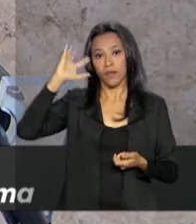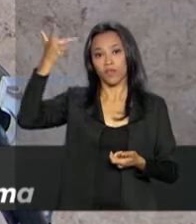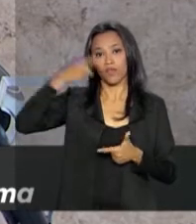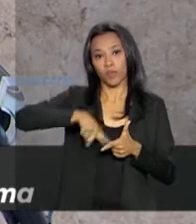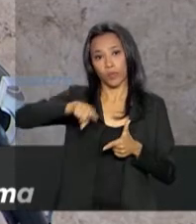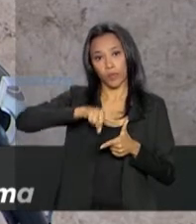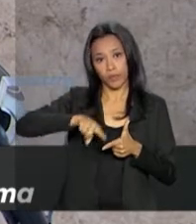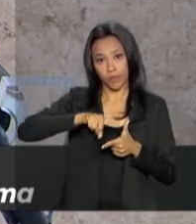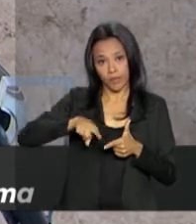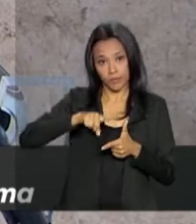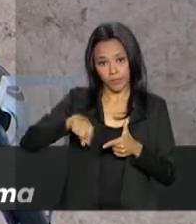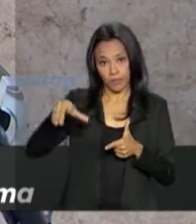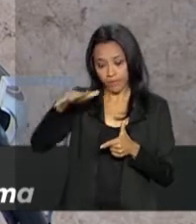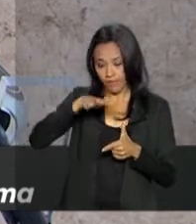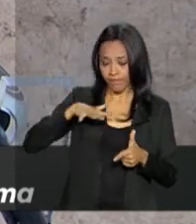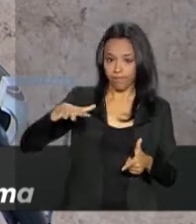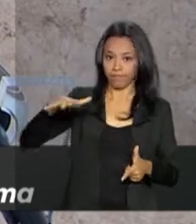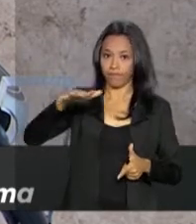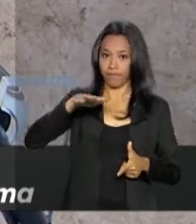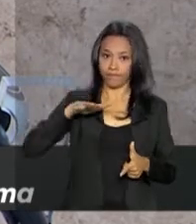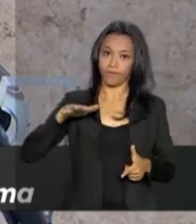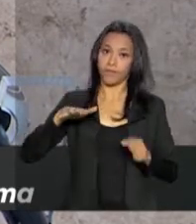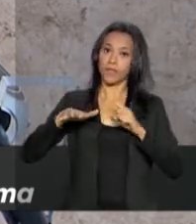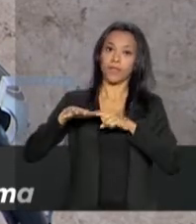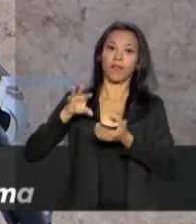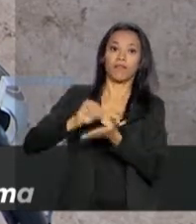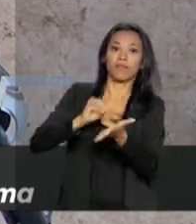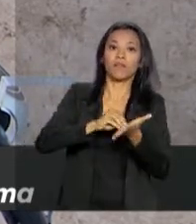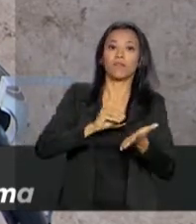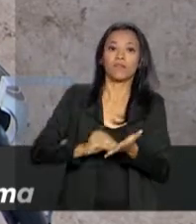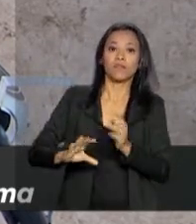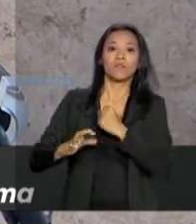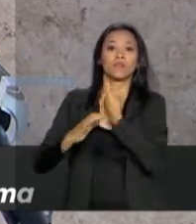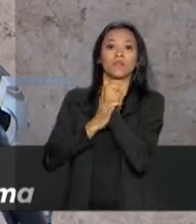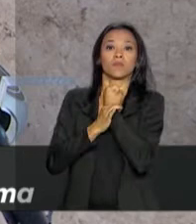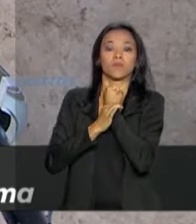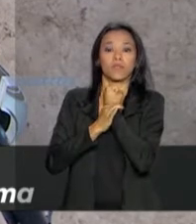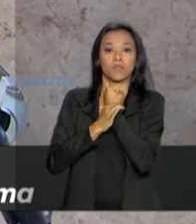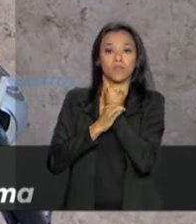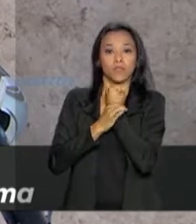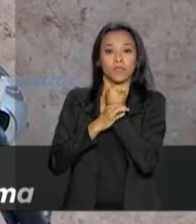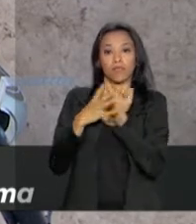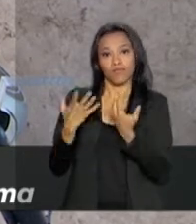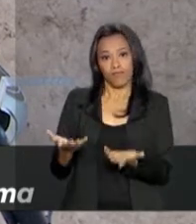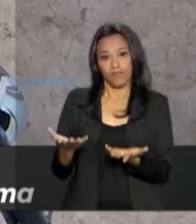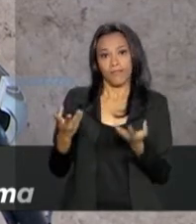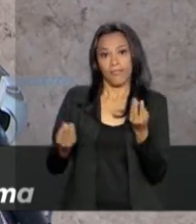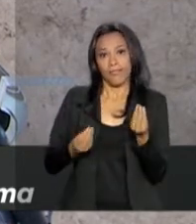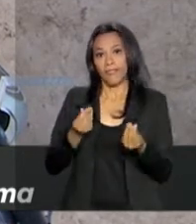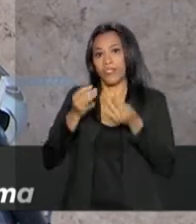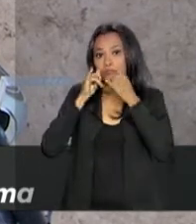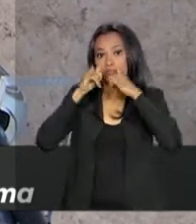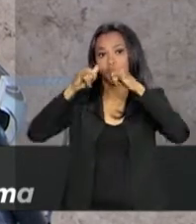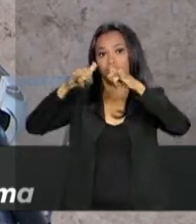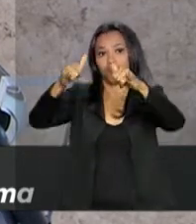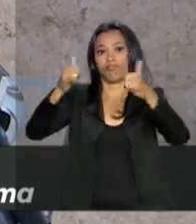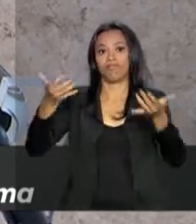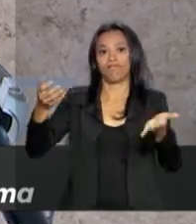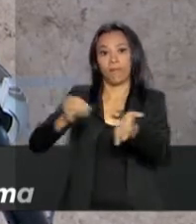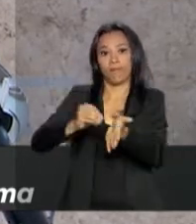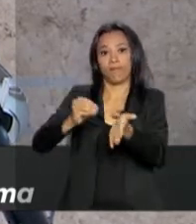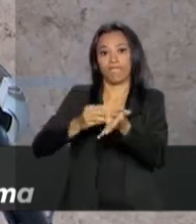da fragilidade, da insegurança energética que Roraima vive, porque depende de energia